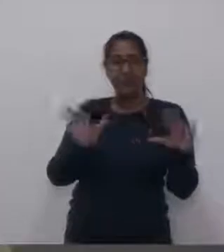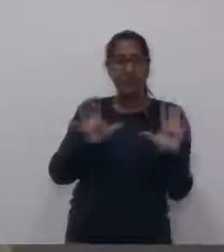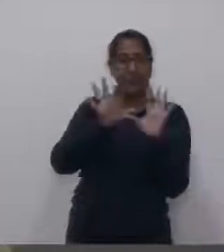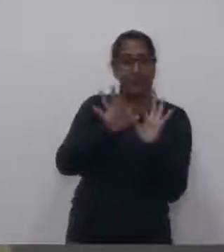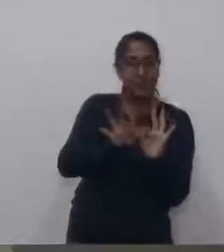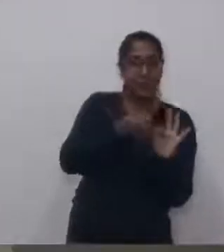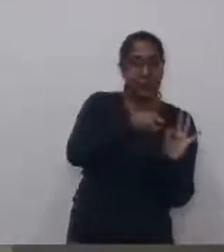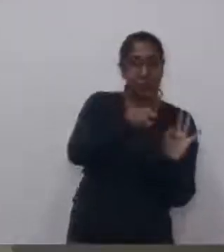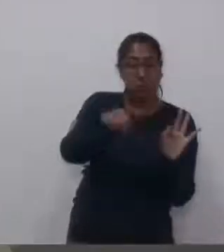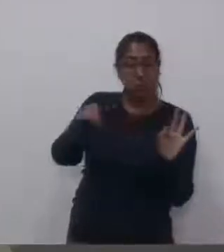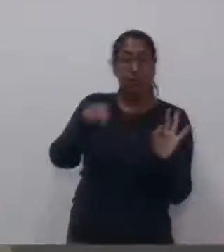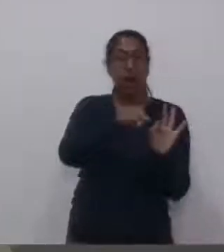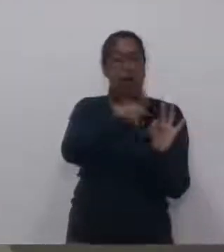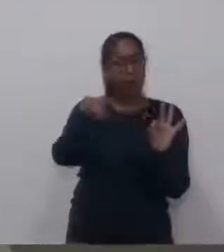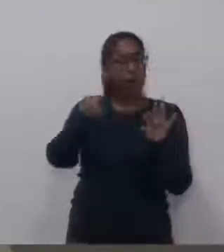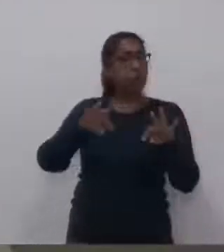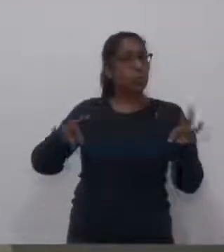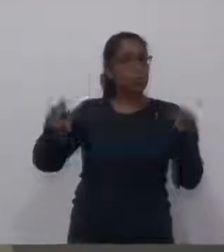aplauso.